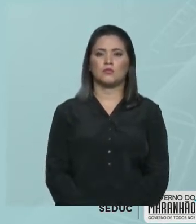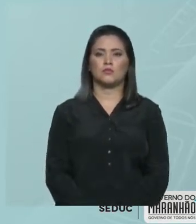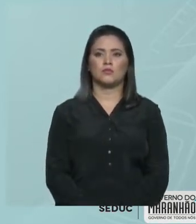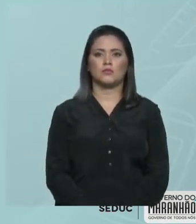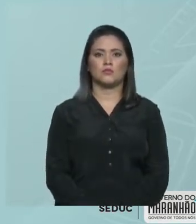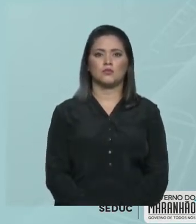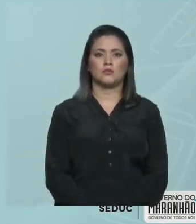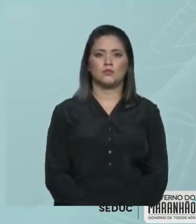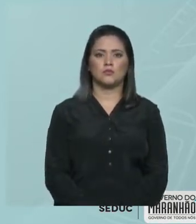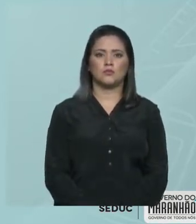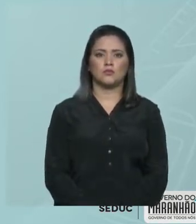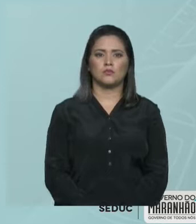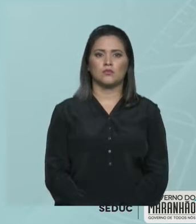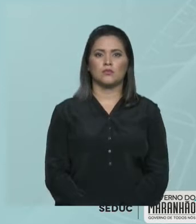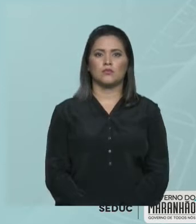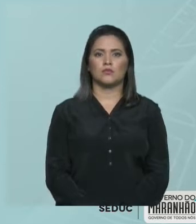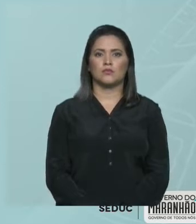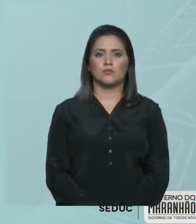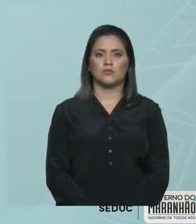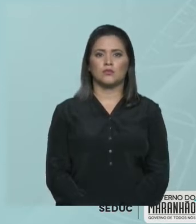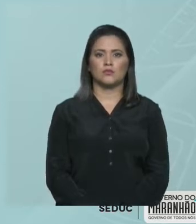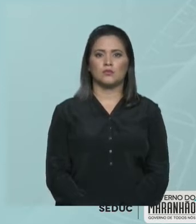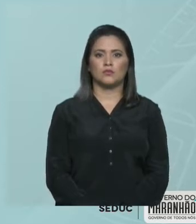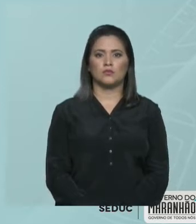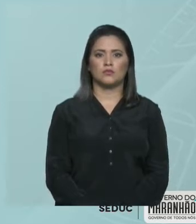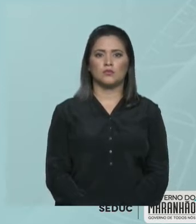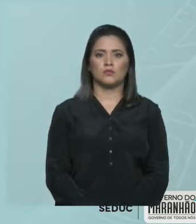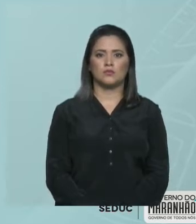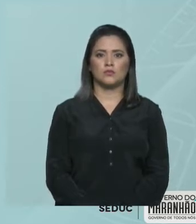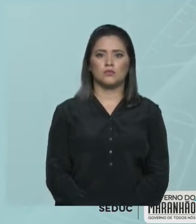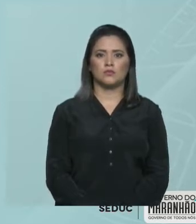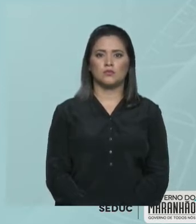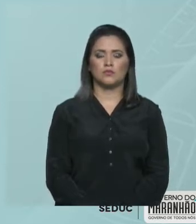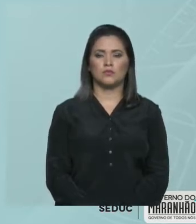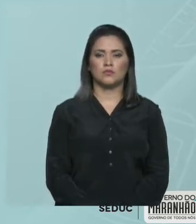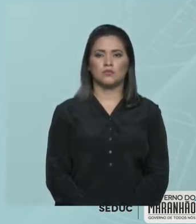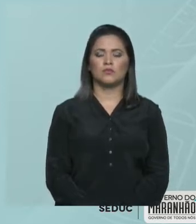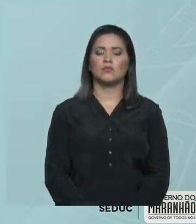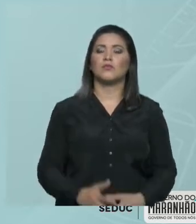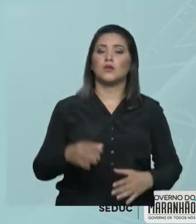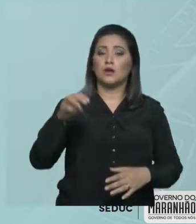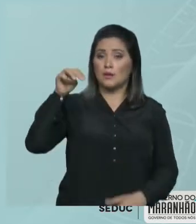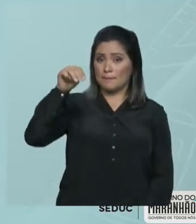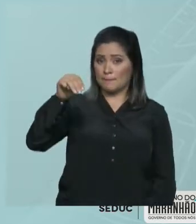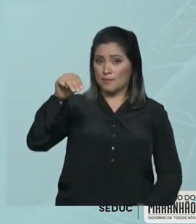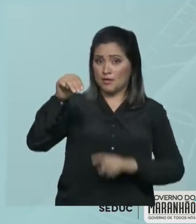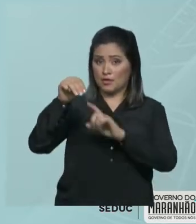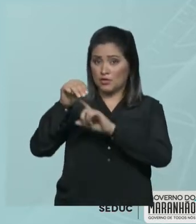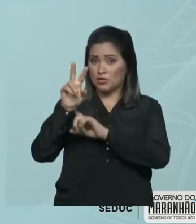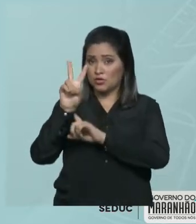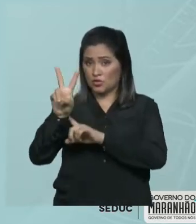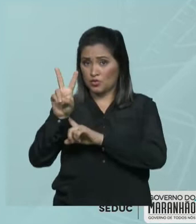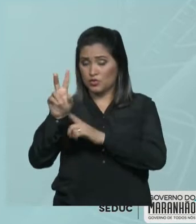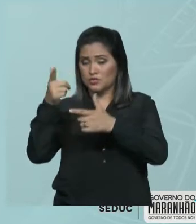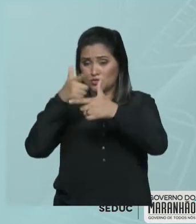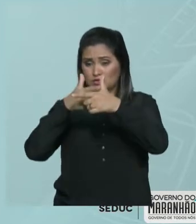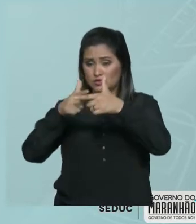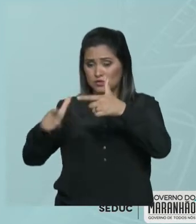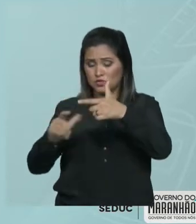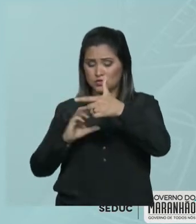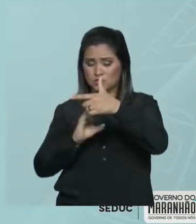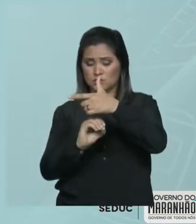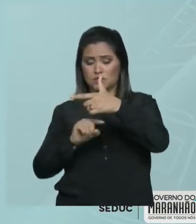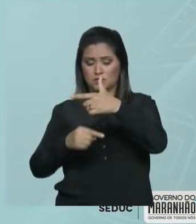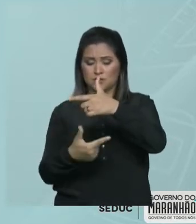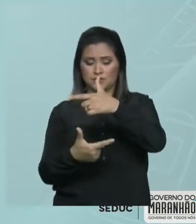do soluto, que é 2 gramas, pelo volume da solução, que é 0,25 litros, nós achamos uma concentração comum de 8